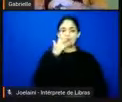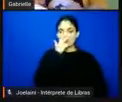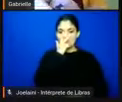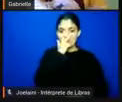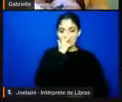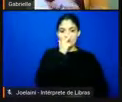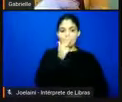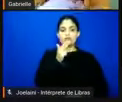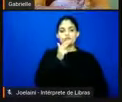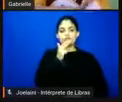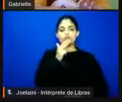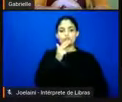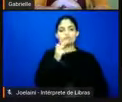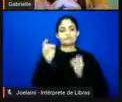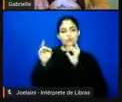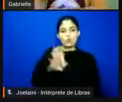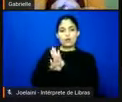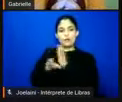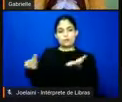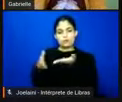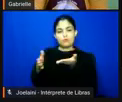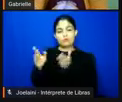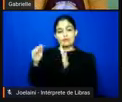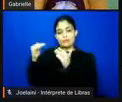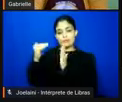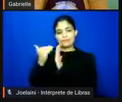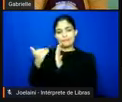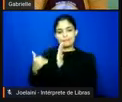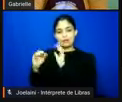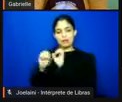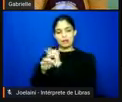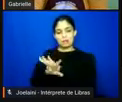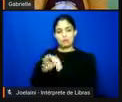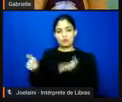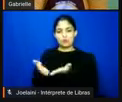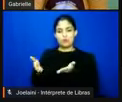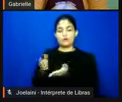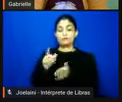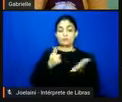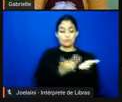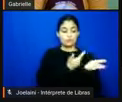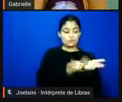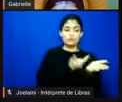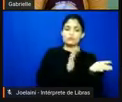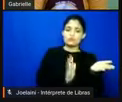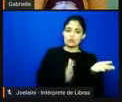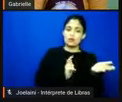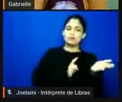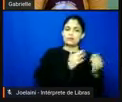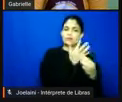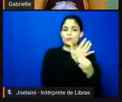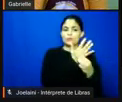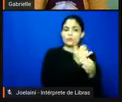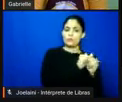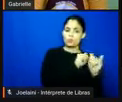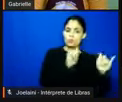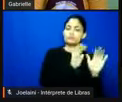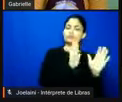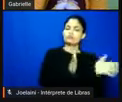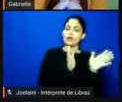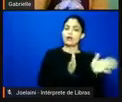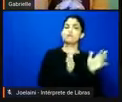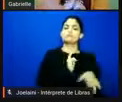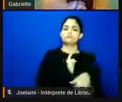mesmo. É isso, tá, gente? O livro está disponível já no manancial, aqui a tem o pós-faz com o professor Enio